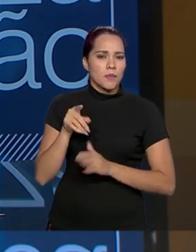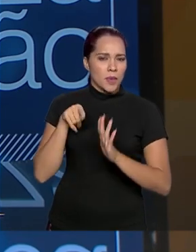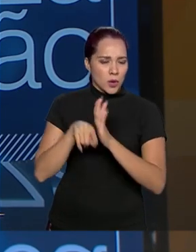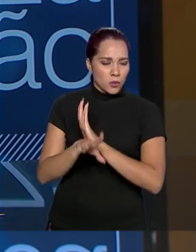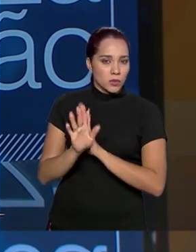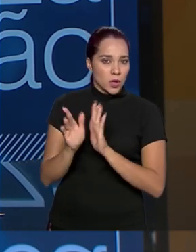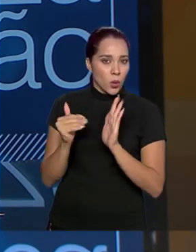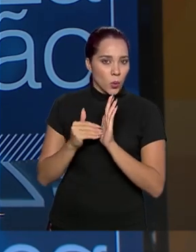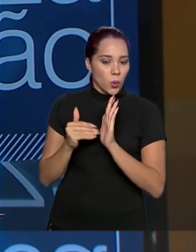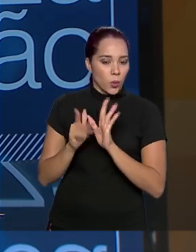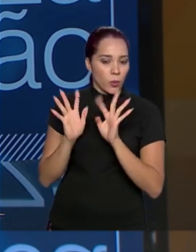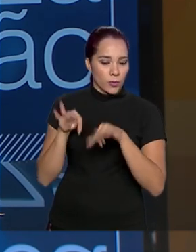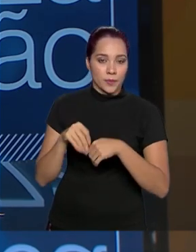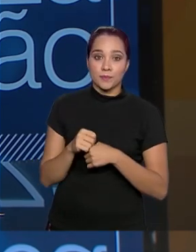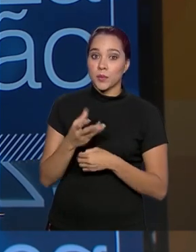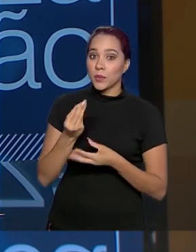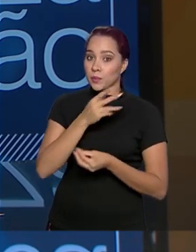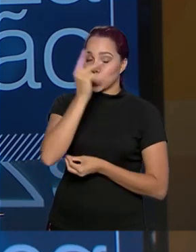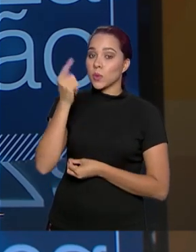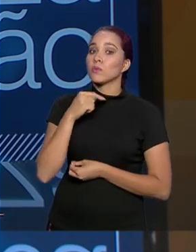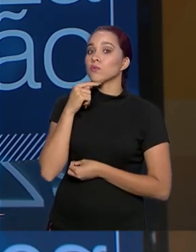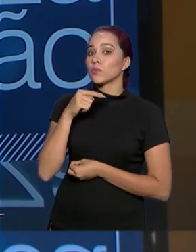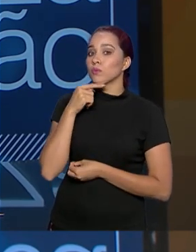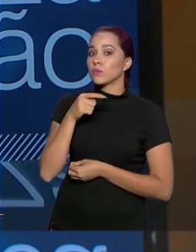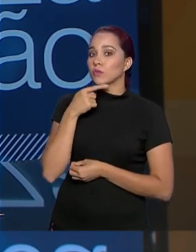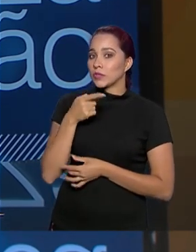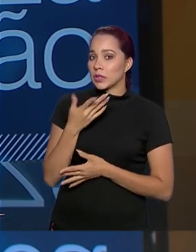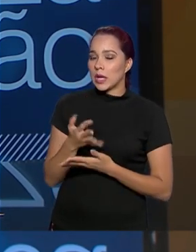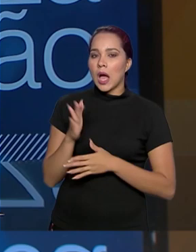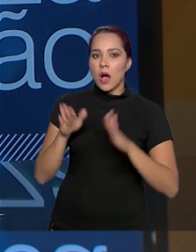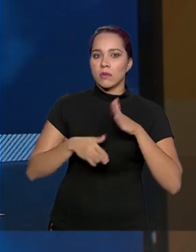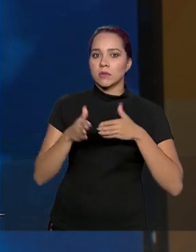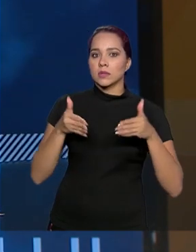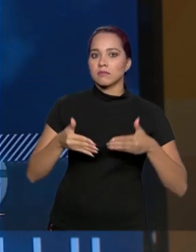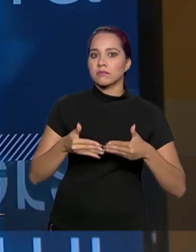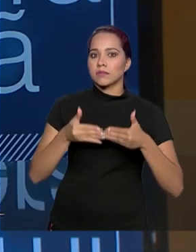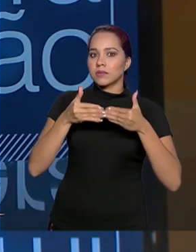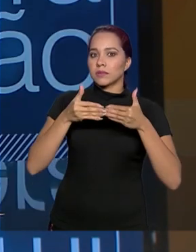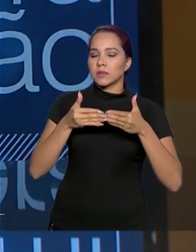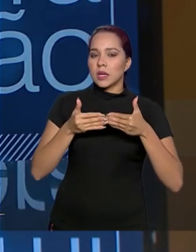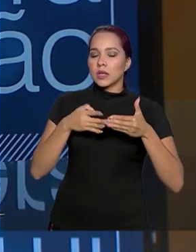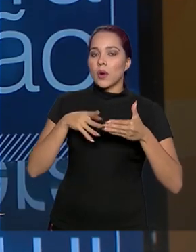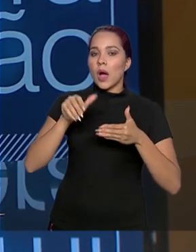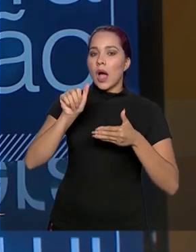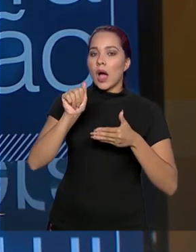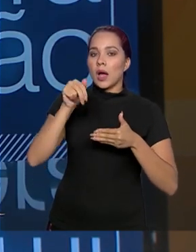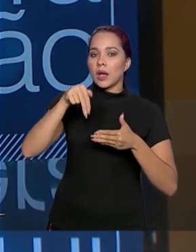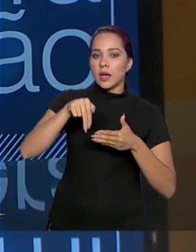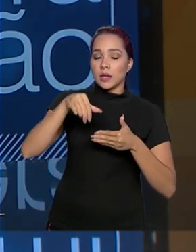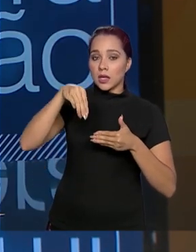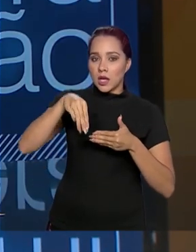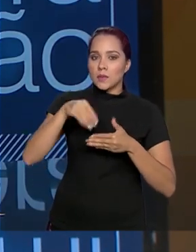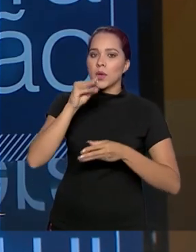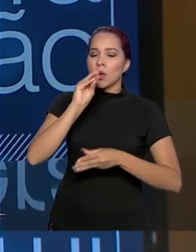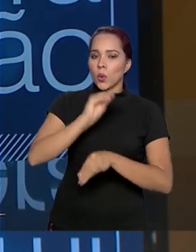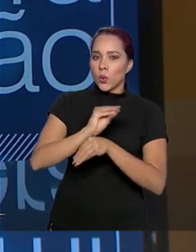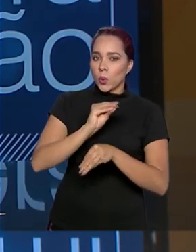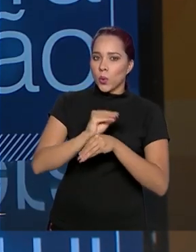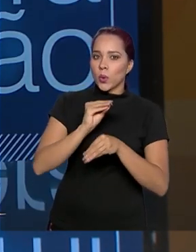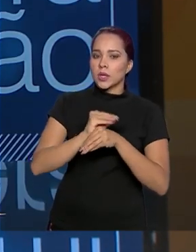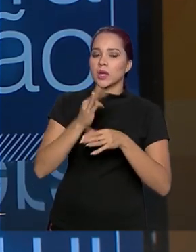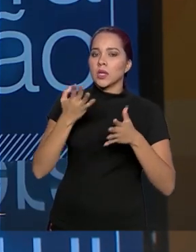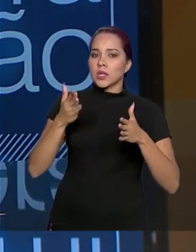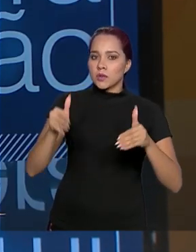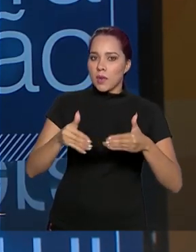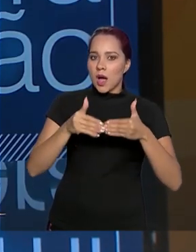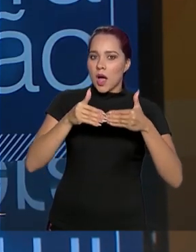a gente finalizar. É bom, muita gente tem dúvida em relação a algumas barragens. A Agência Nacional de Mineração cuida das barragens de rejeitos de